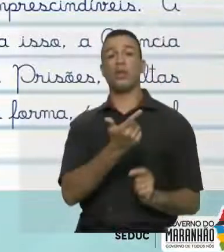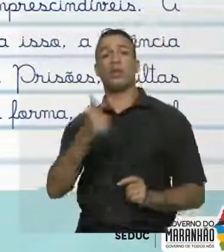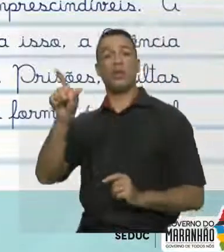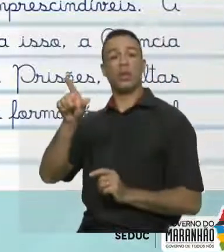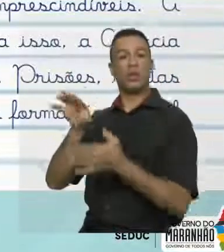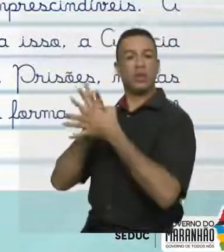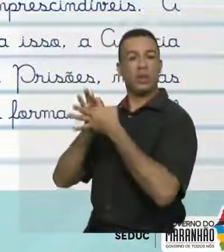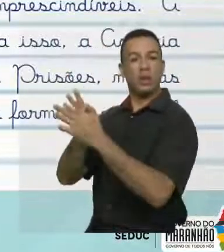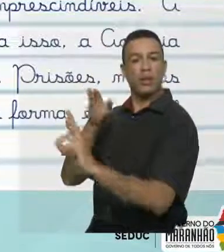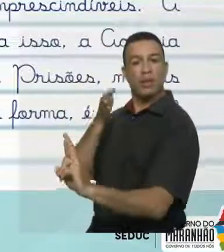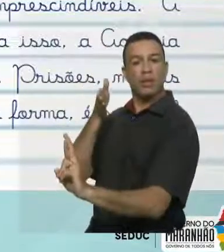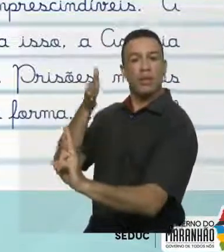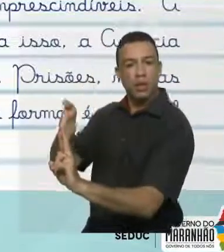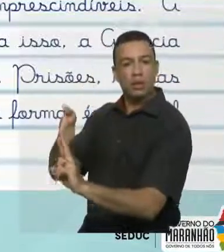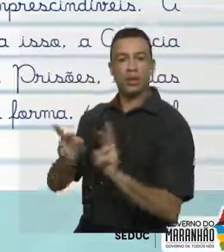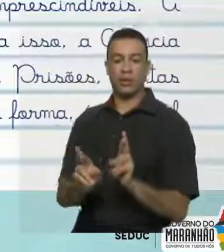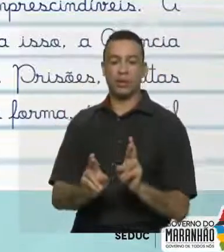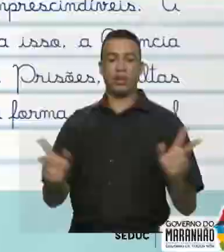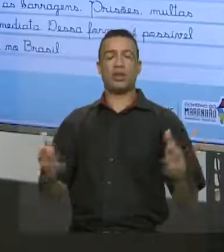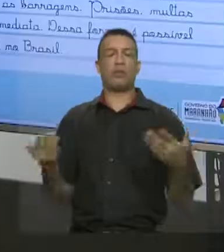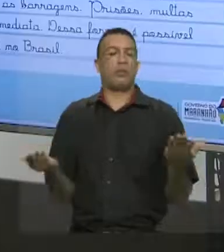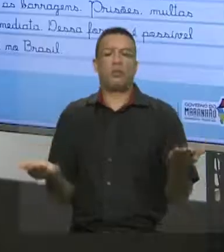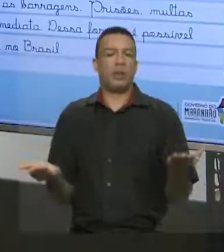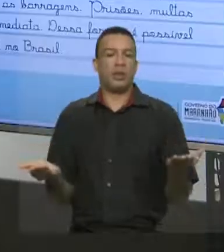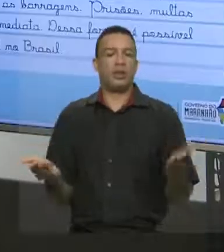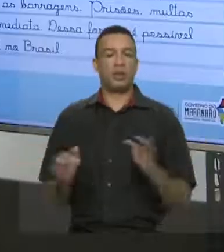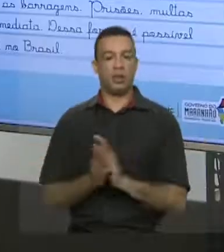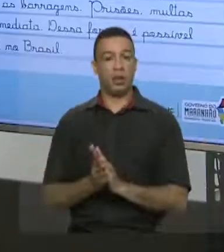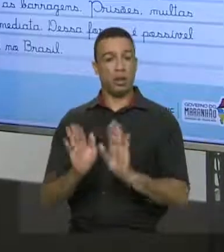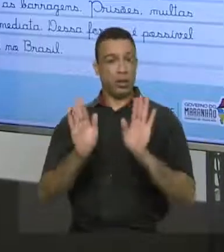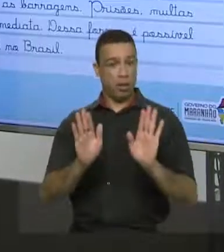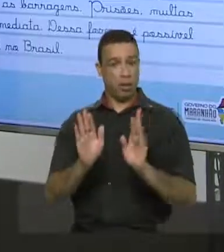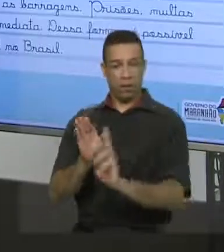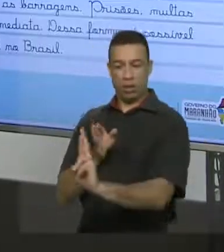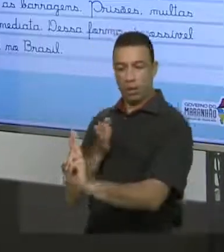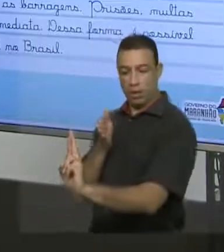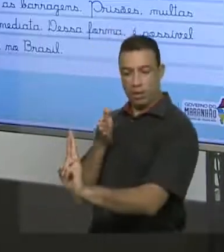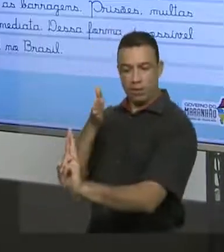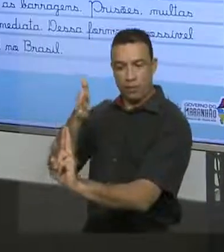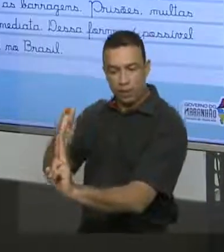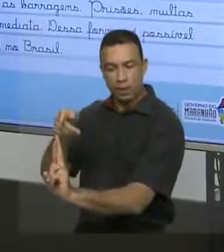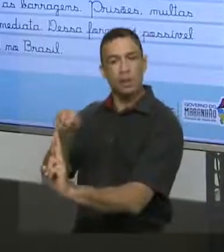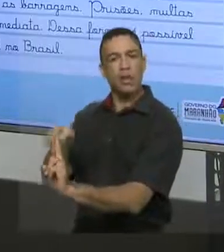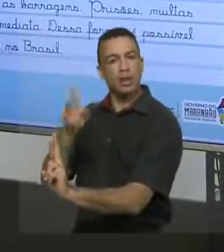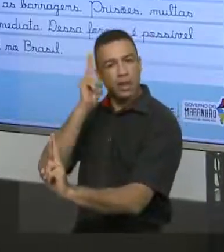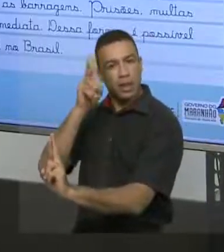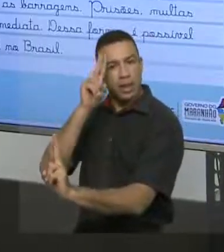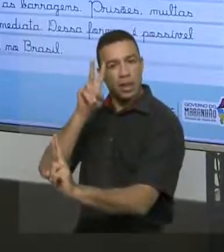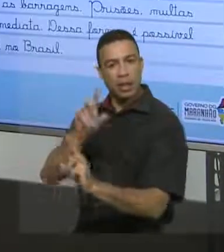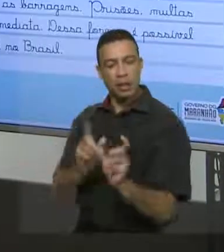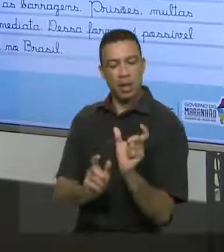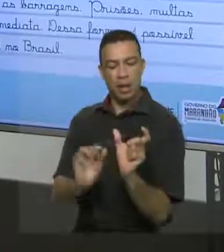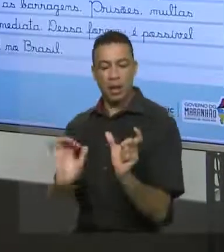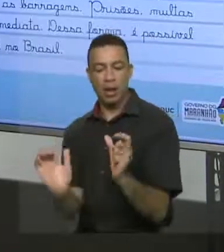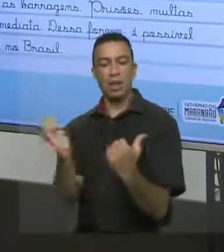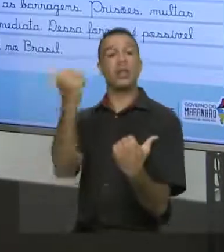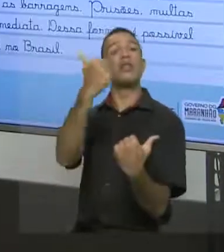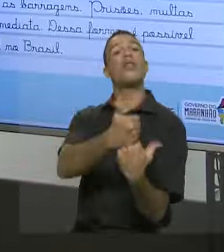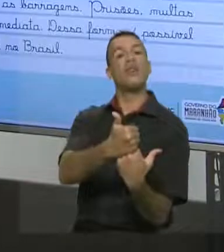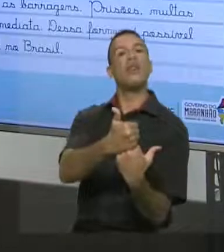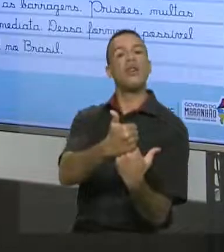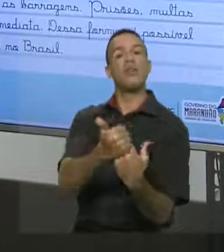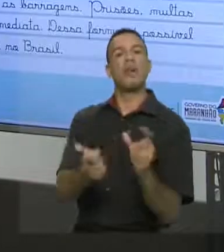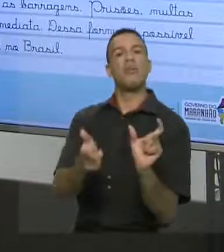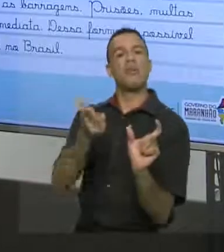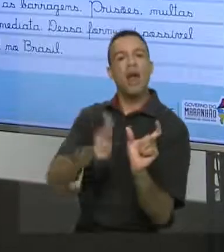Lembra, a coesão referencial, ela tem a ver com a retomada, né? Lembra, você usa o elemento coesivo para evitar